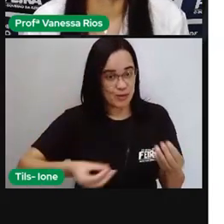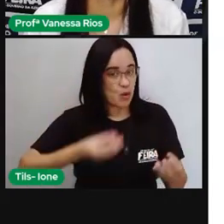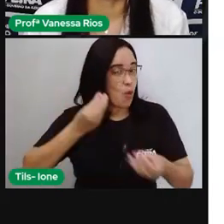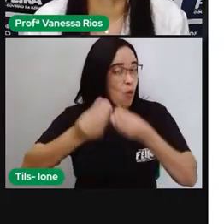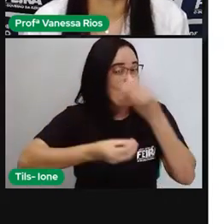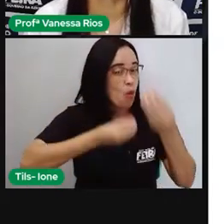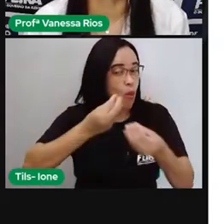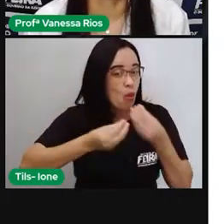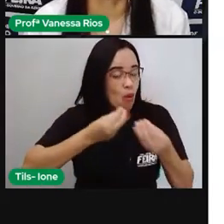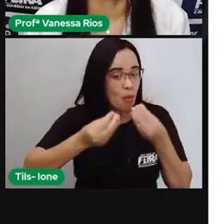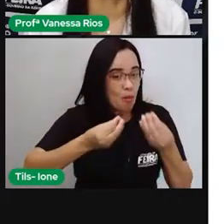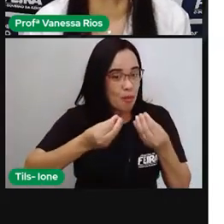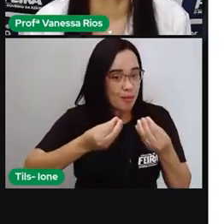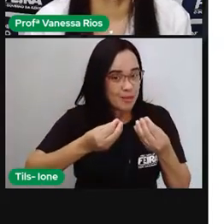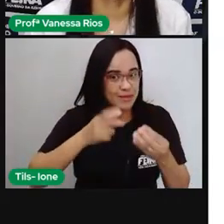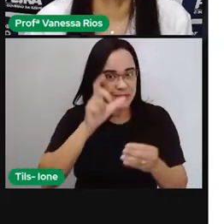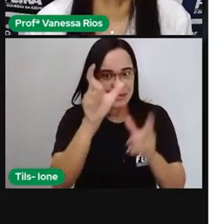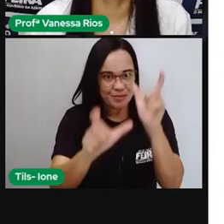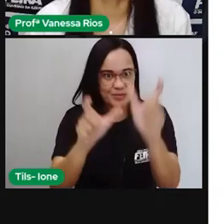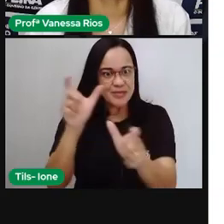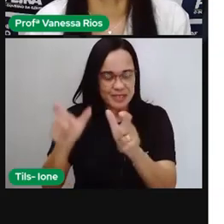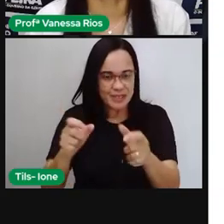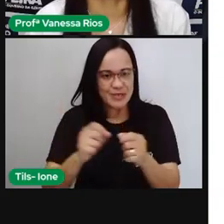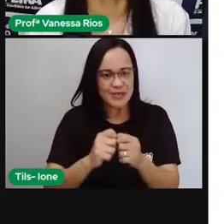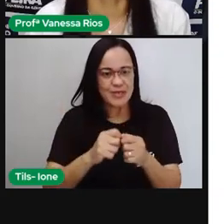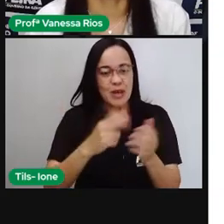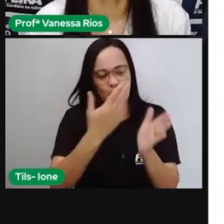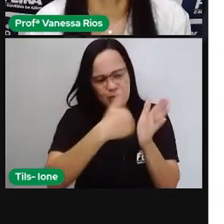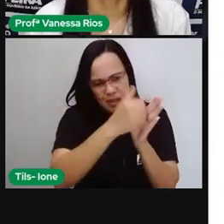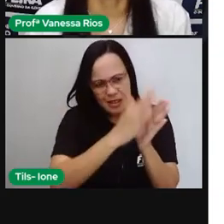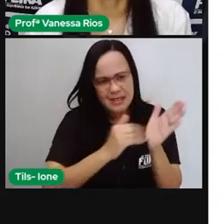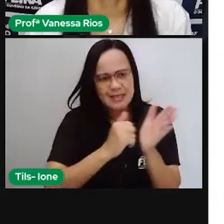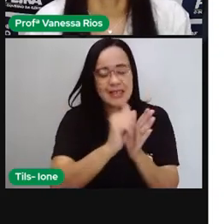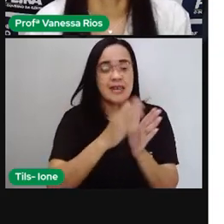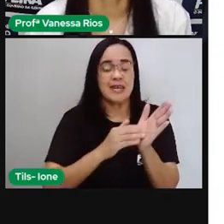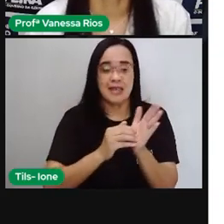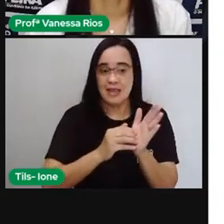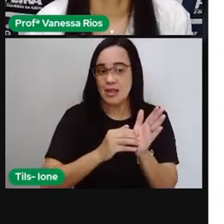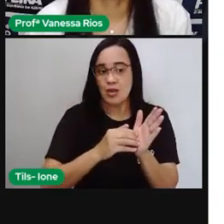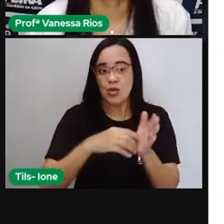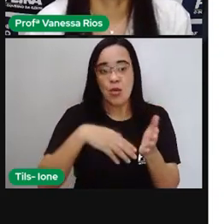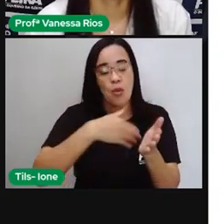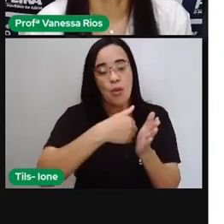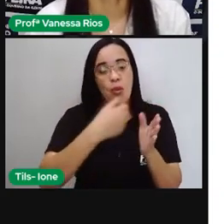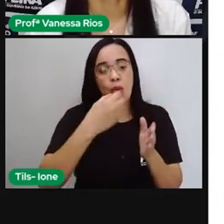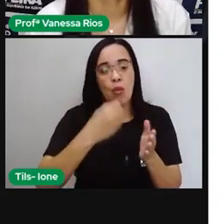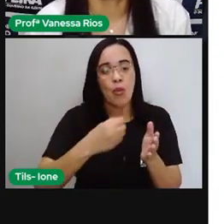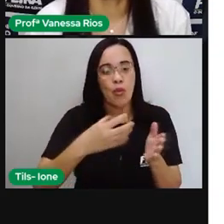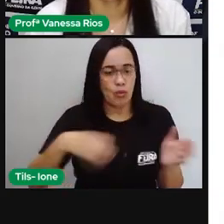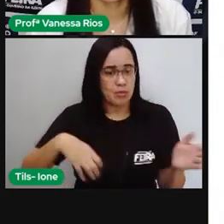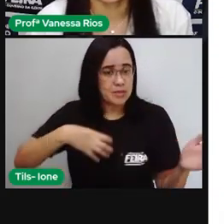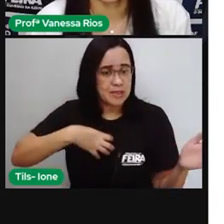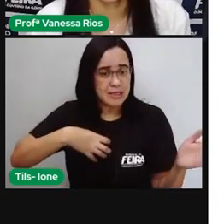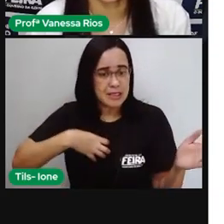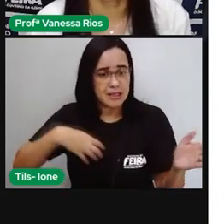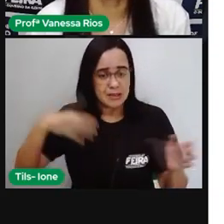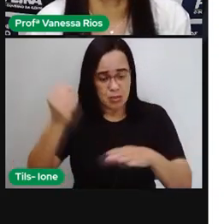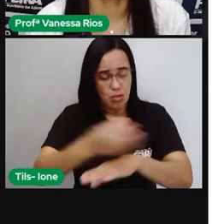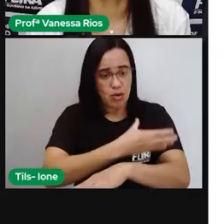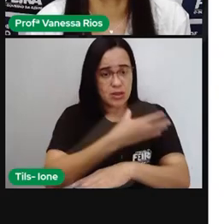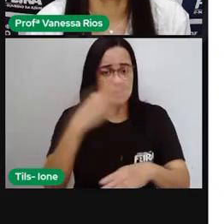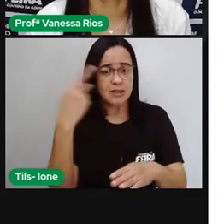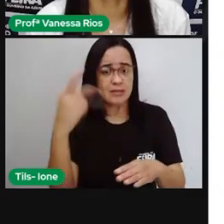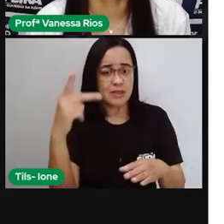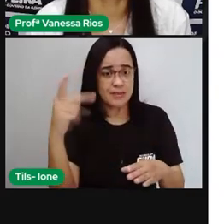né dessas dessas obras quando a gente analisa aí os nossos sentimentos as nossas emoções é